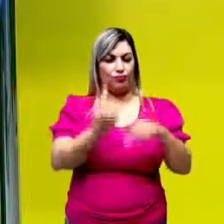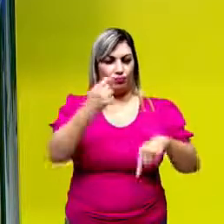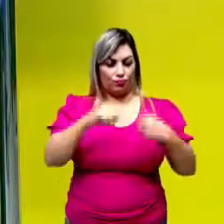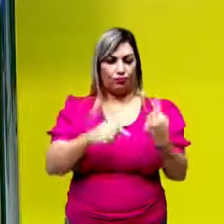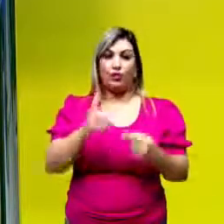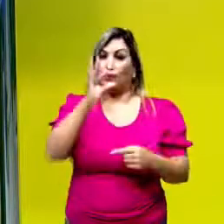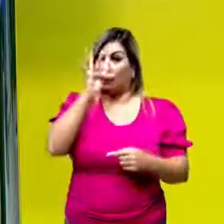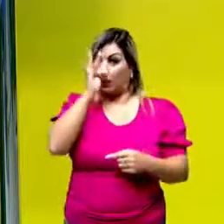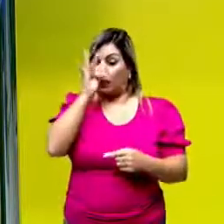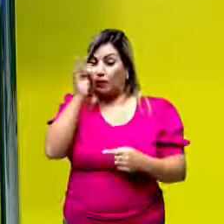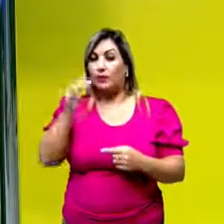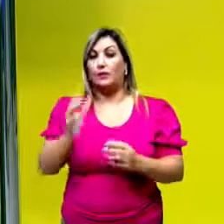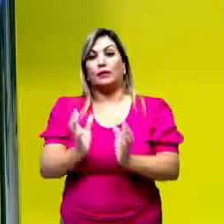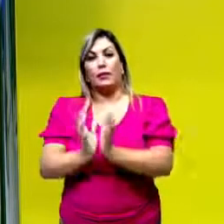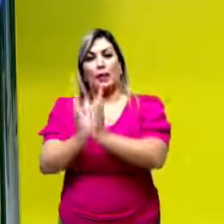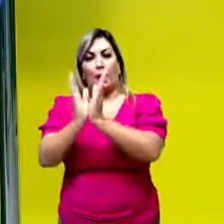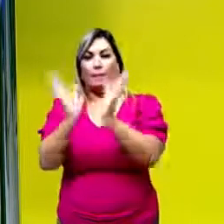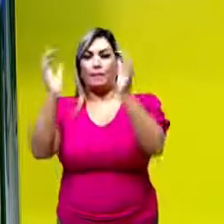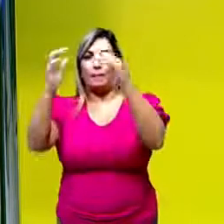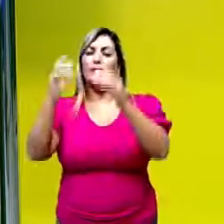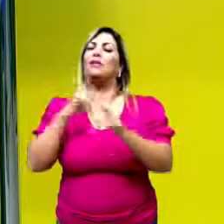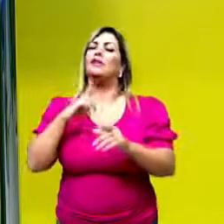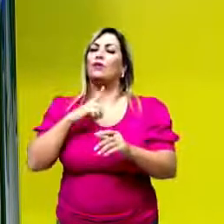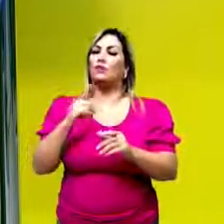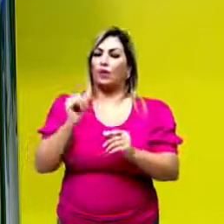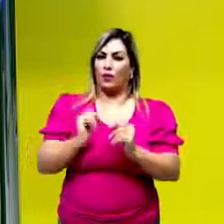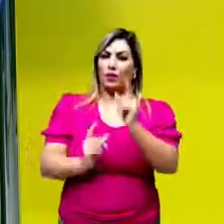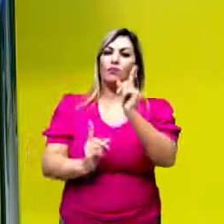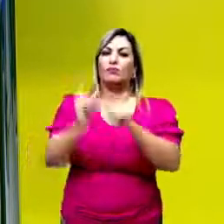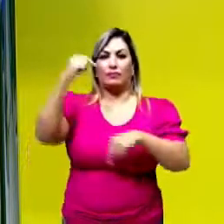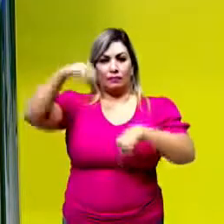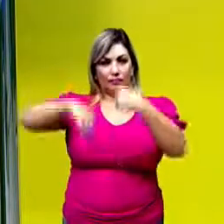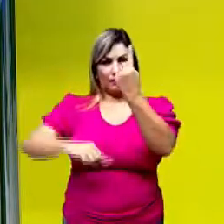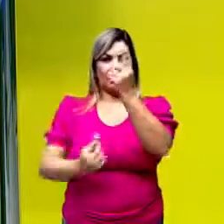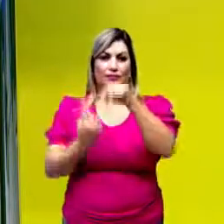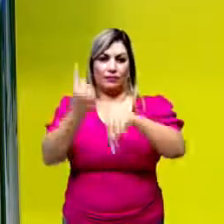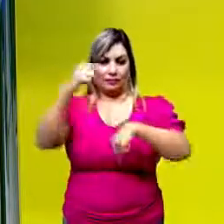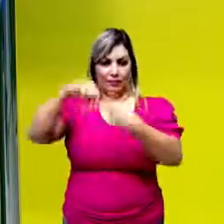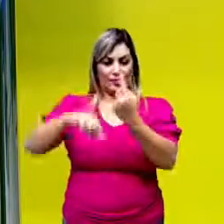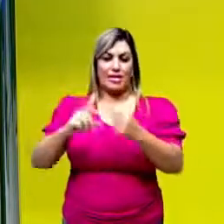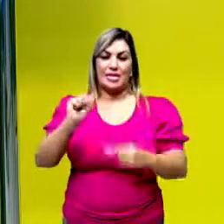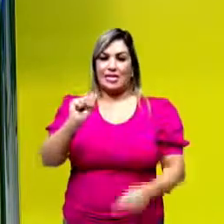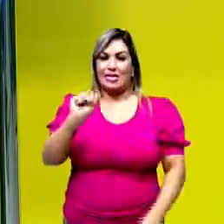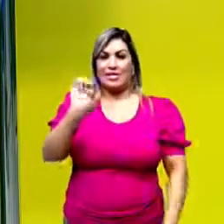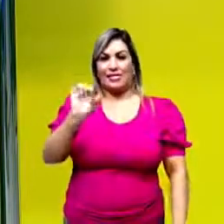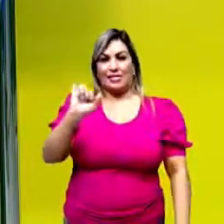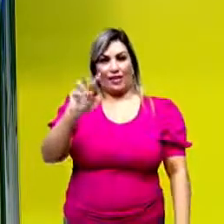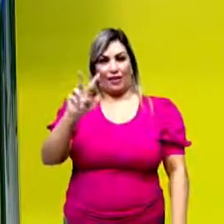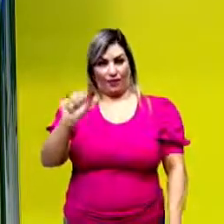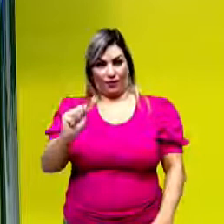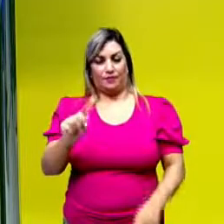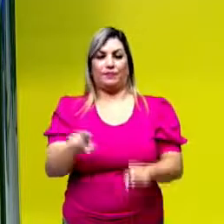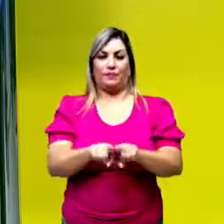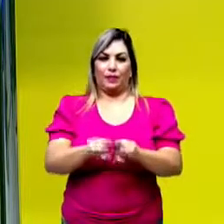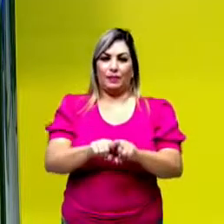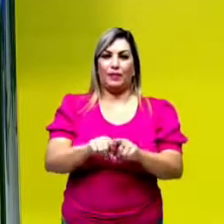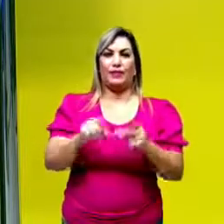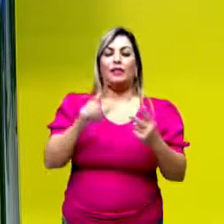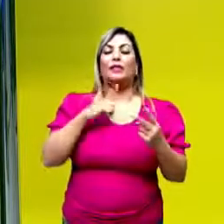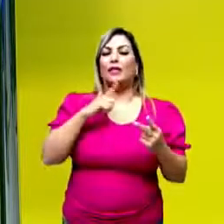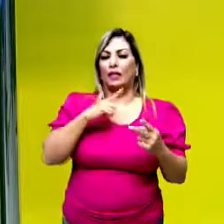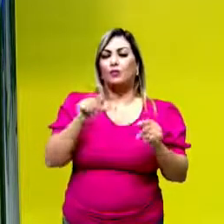pteridófitas para frente apresentam aqui vasos condutores de seiva. Temos também as gimnospermas